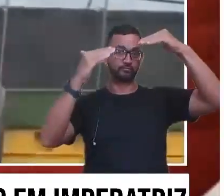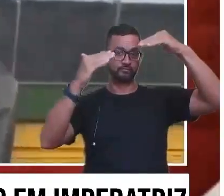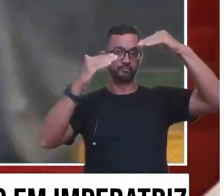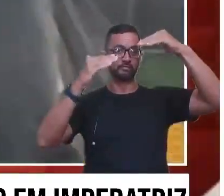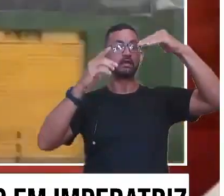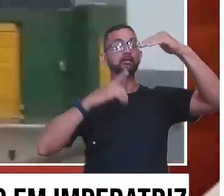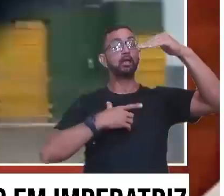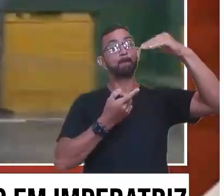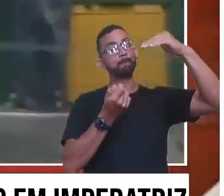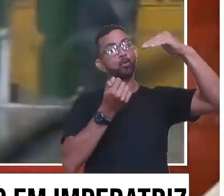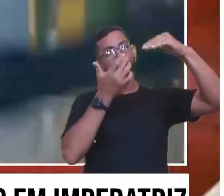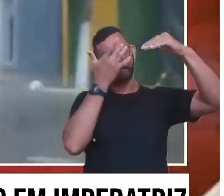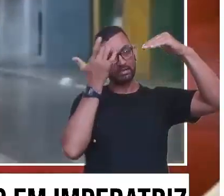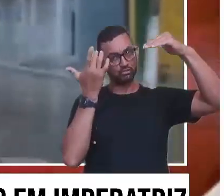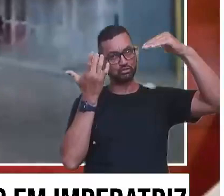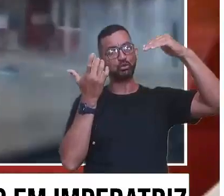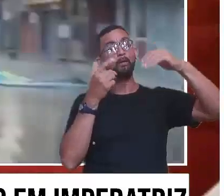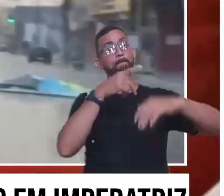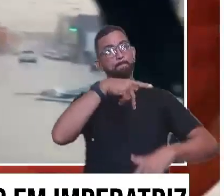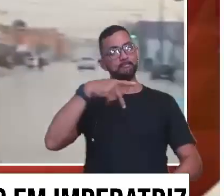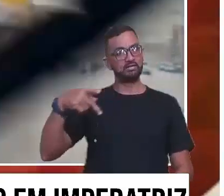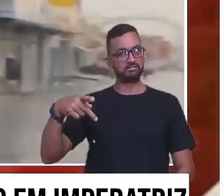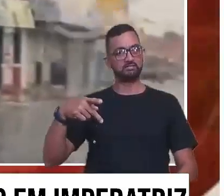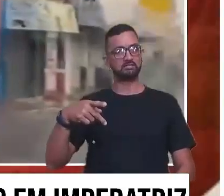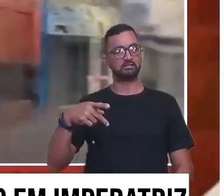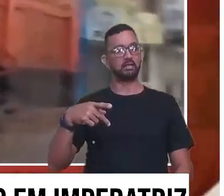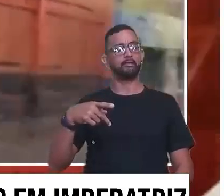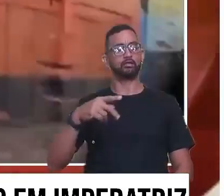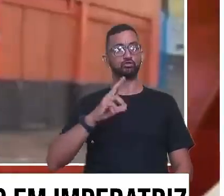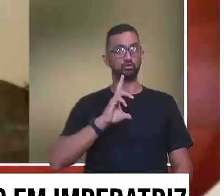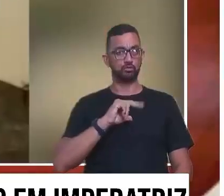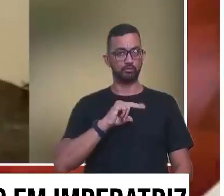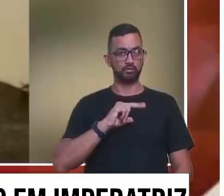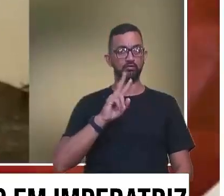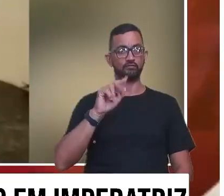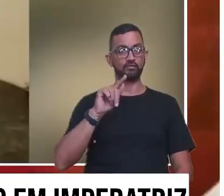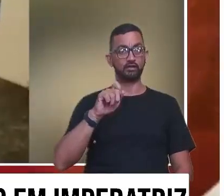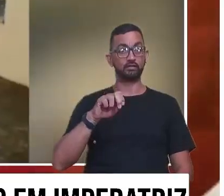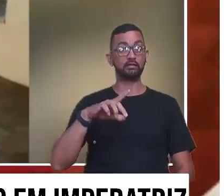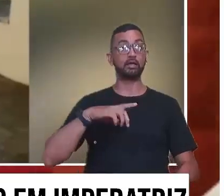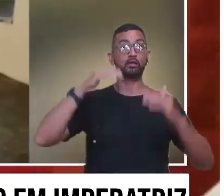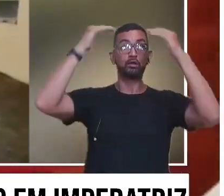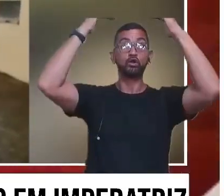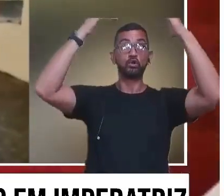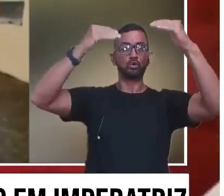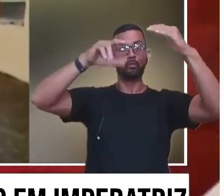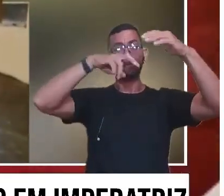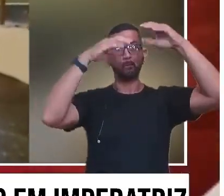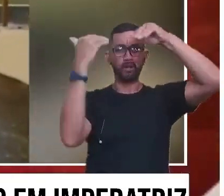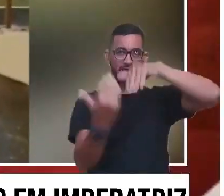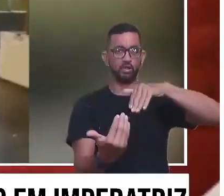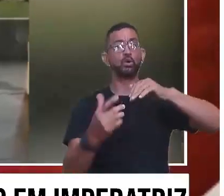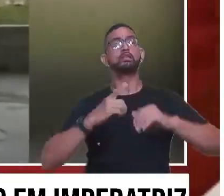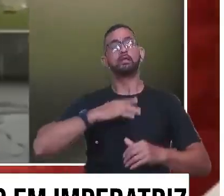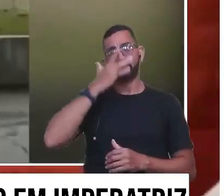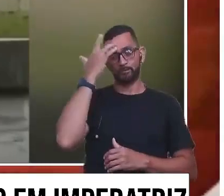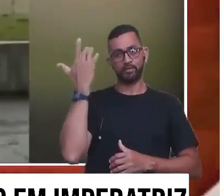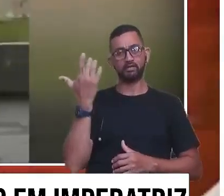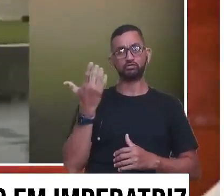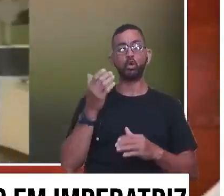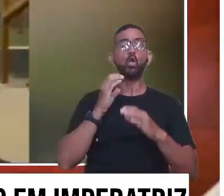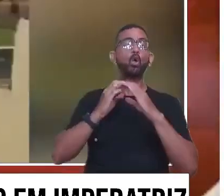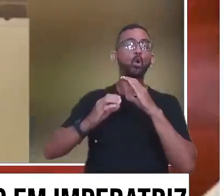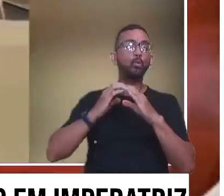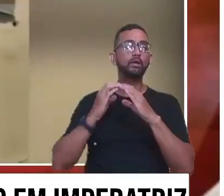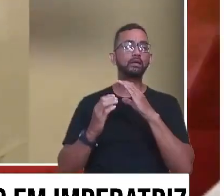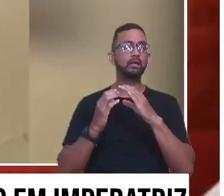coberta que caiu, tinham poucas pessoas. O presidente do Imperatriz, o Dr. Wagner Aires, ele estava na parte coberta que caiu, o pessoal